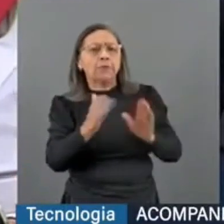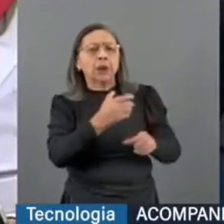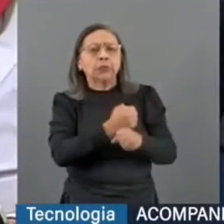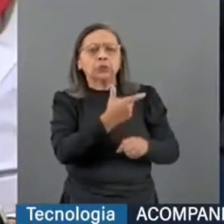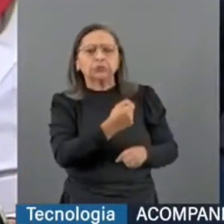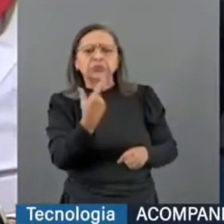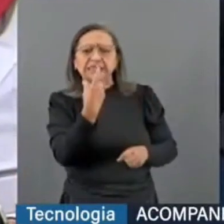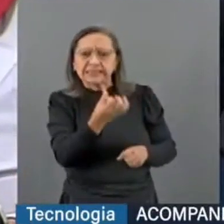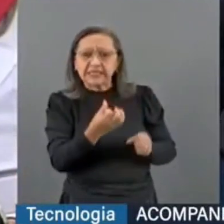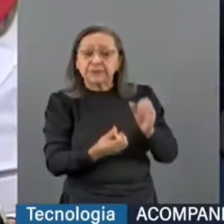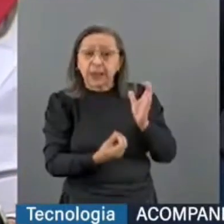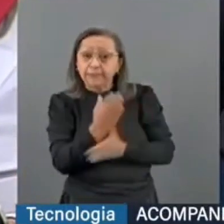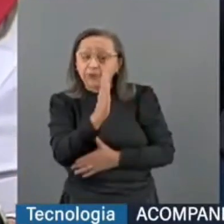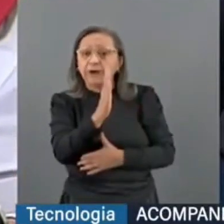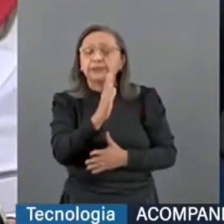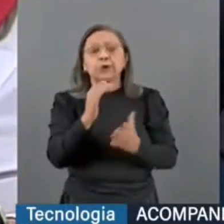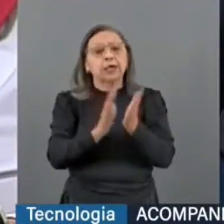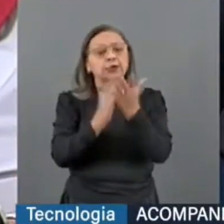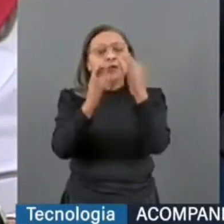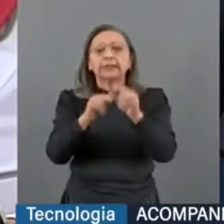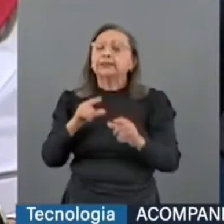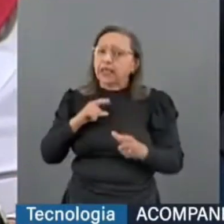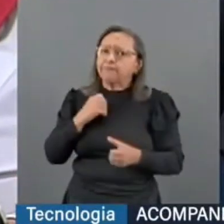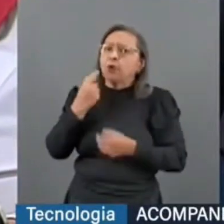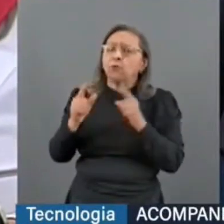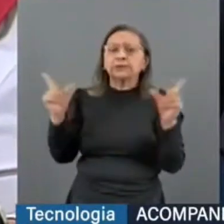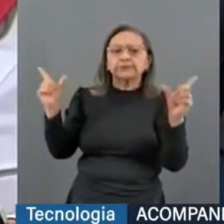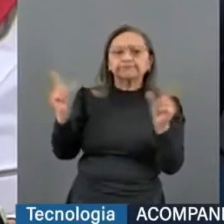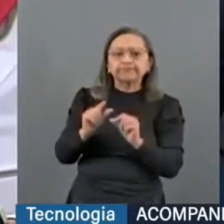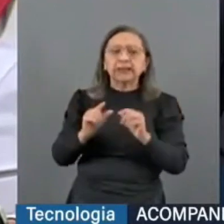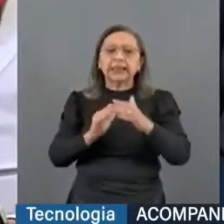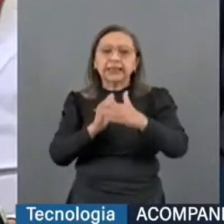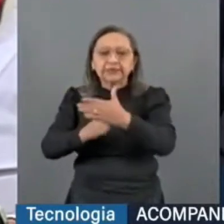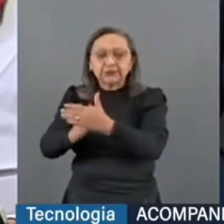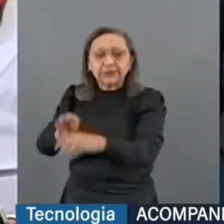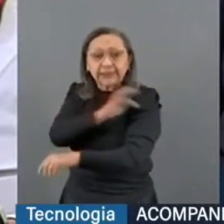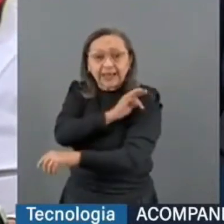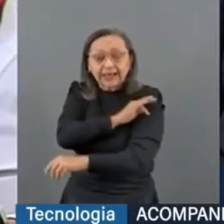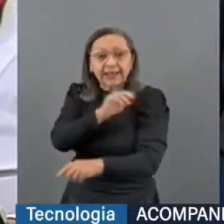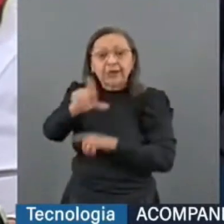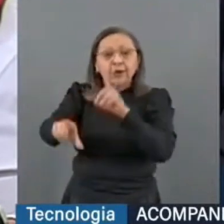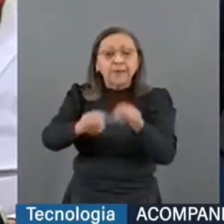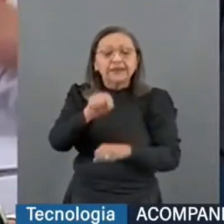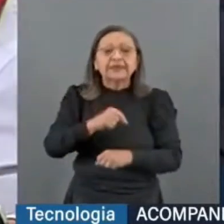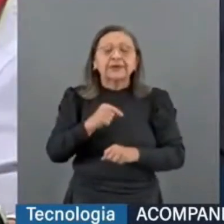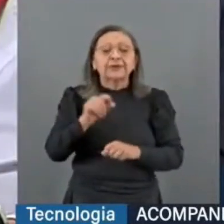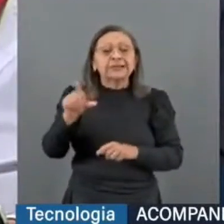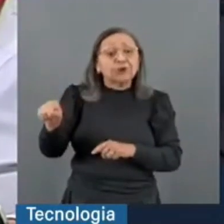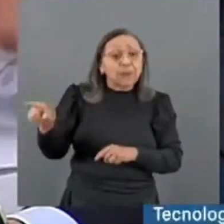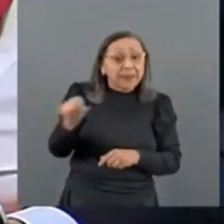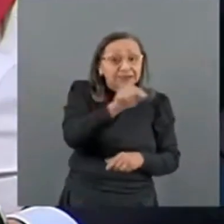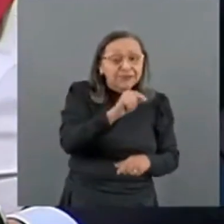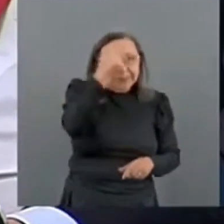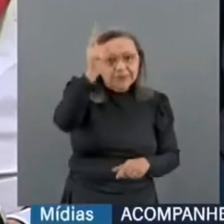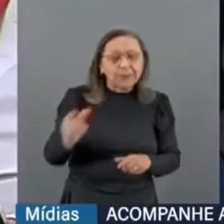e que ela trouxe restrições técnicas a nomeações nas estatais e ainda algumas restrições para